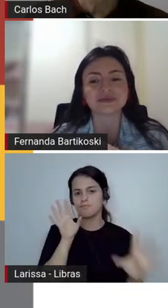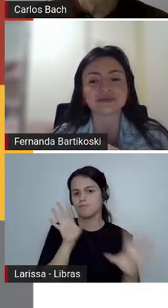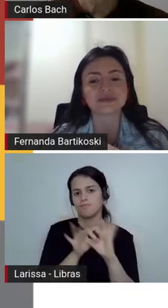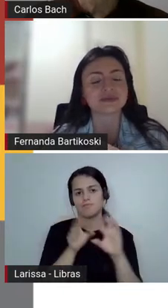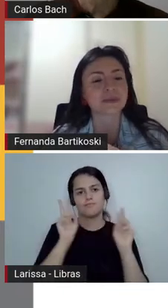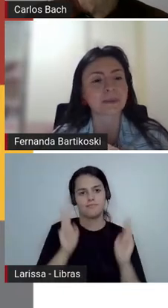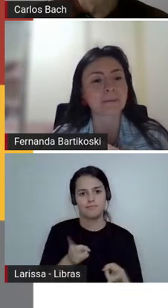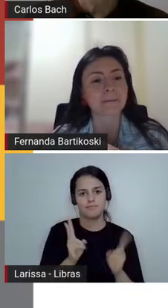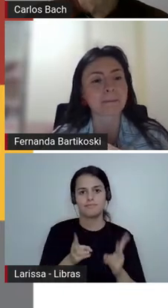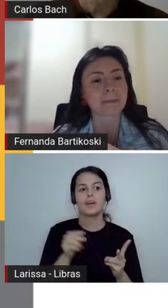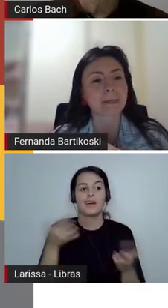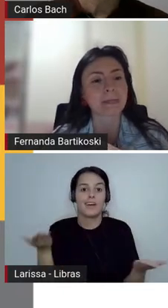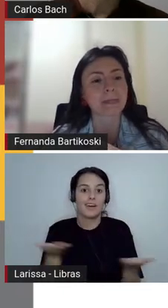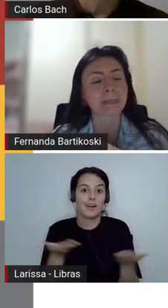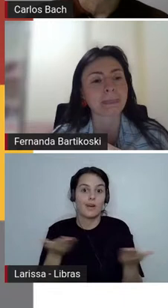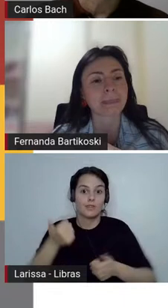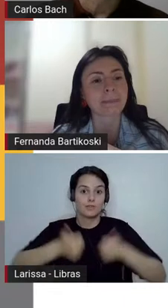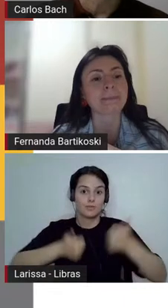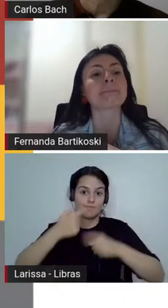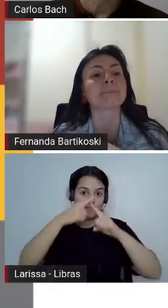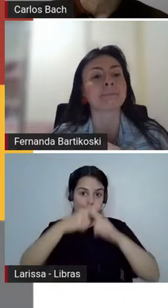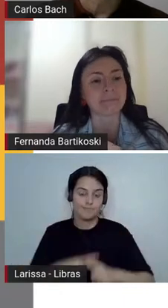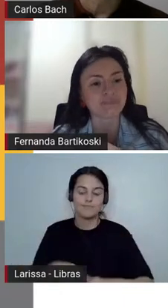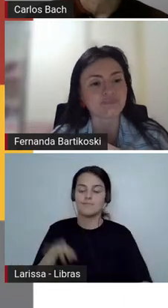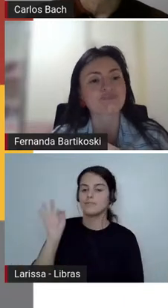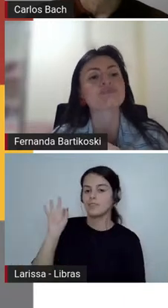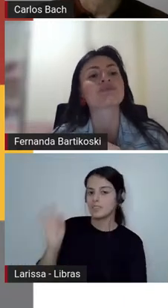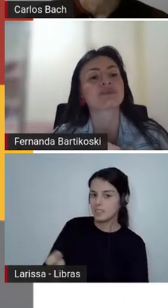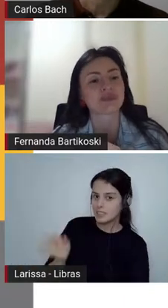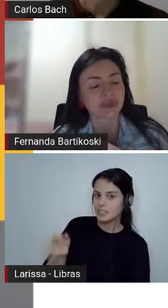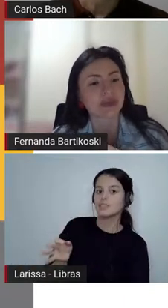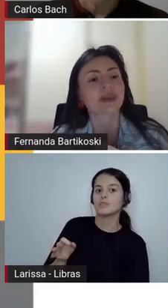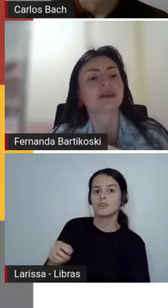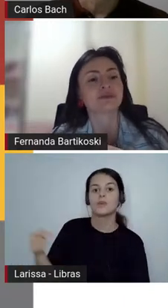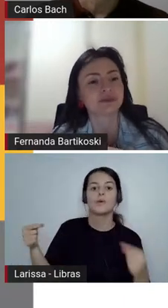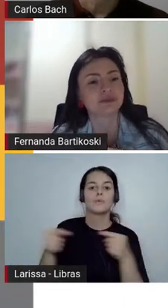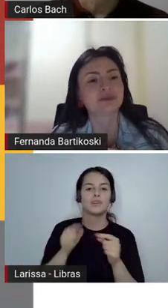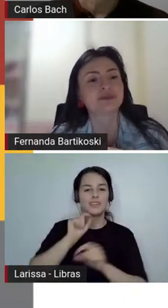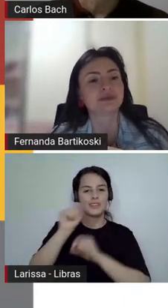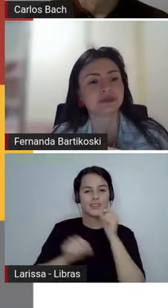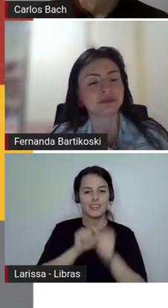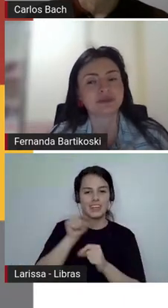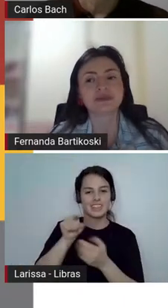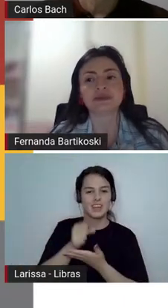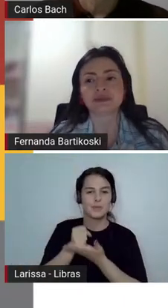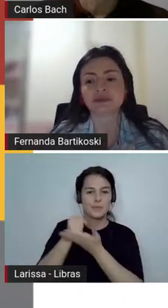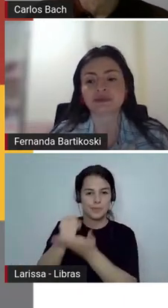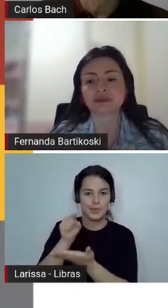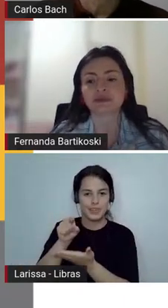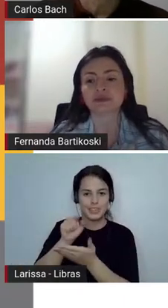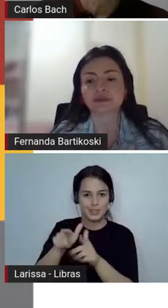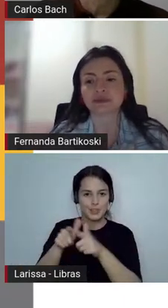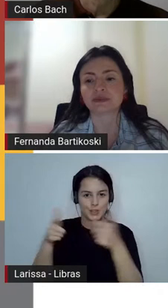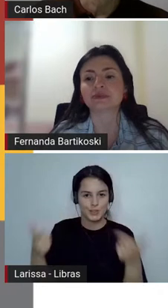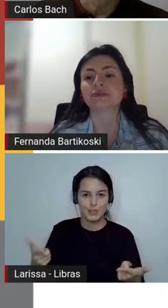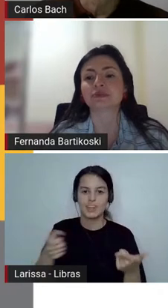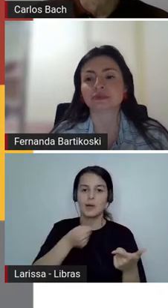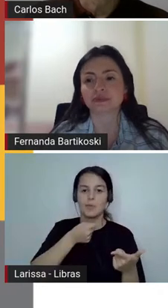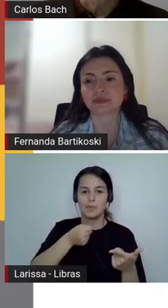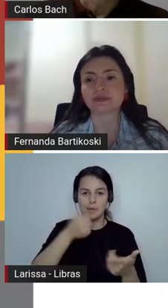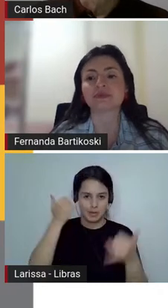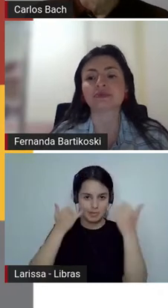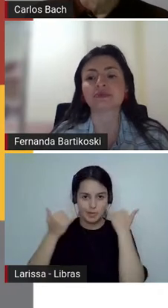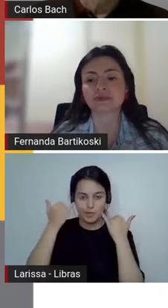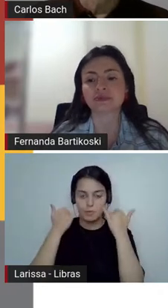ela é bem do jornal, né? De suporte do jornal. E ela está no cotidiano das pessoas.